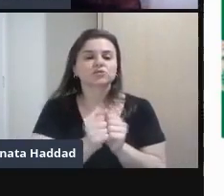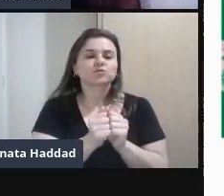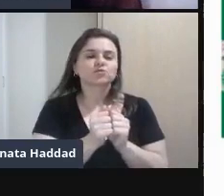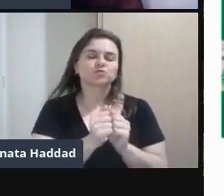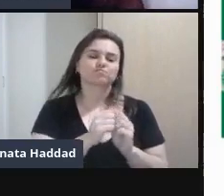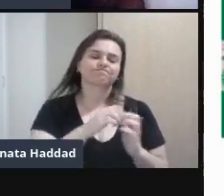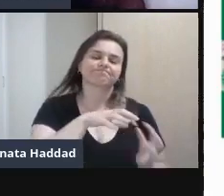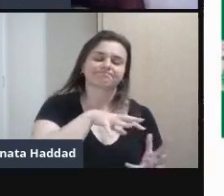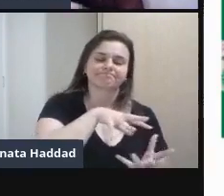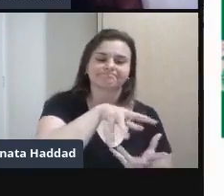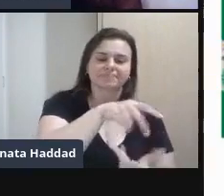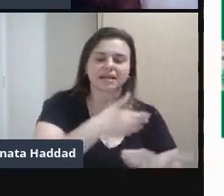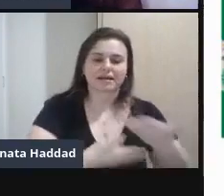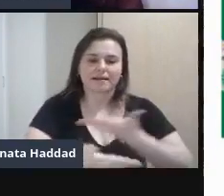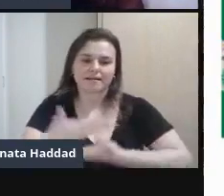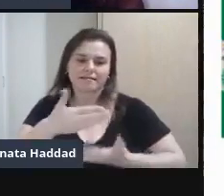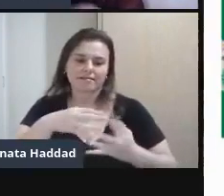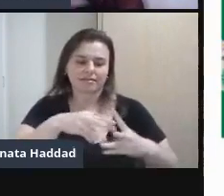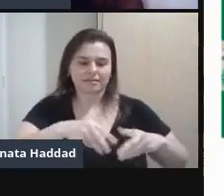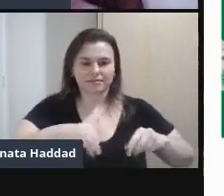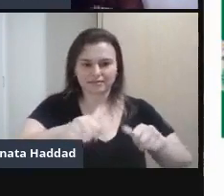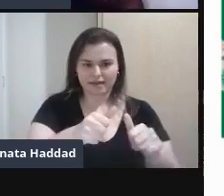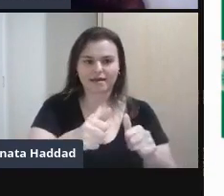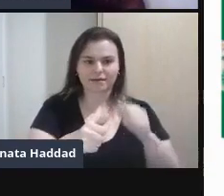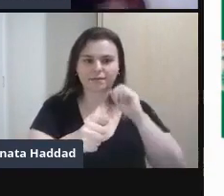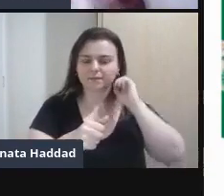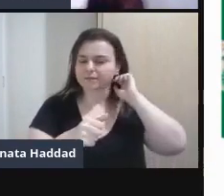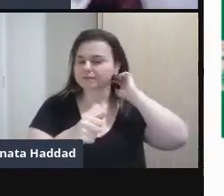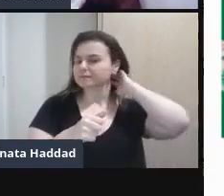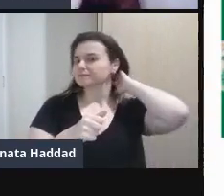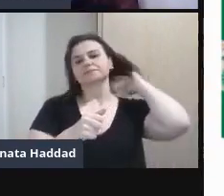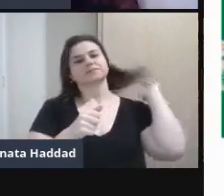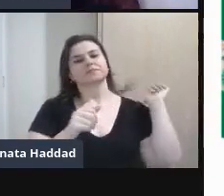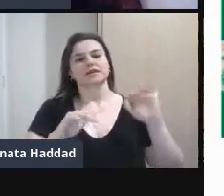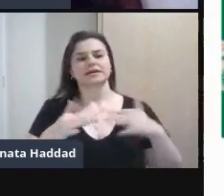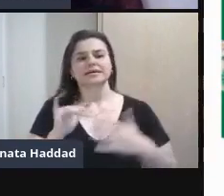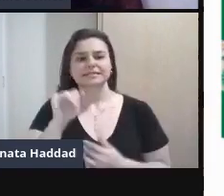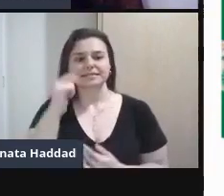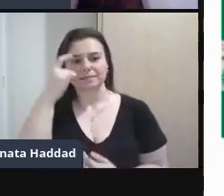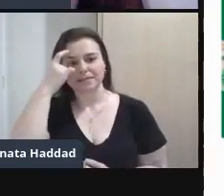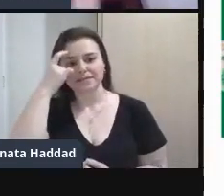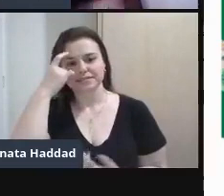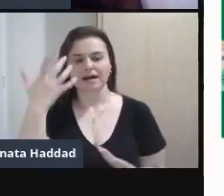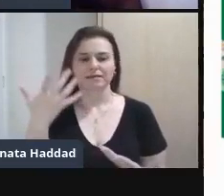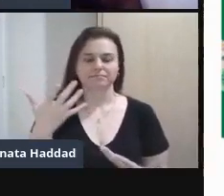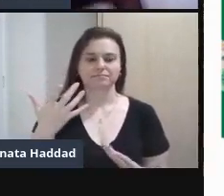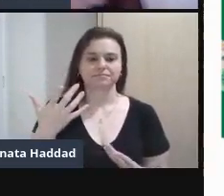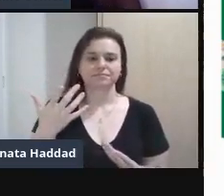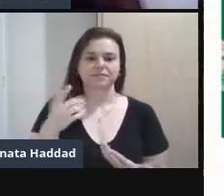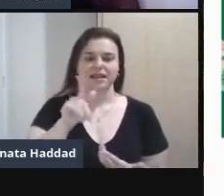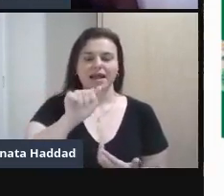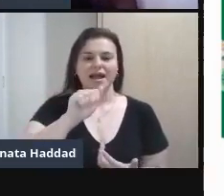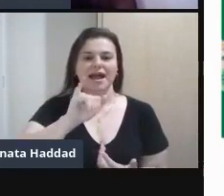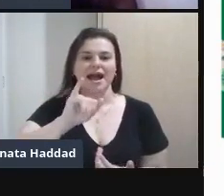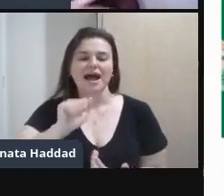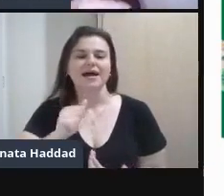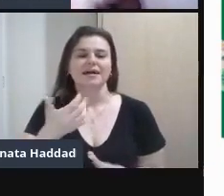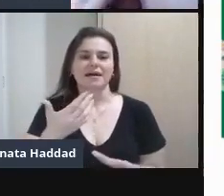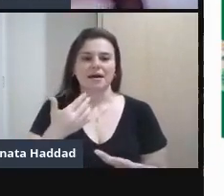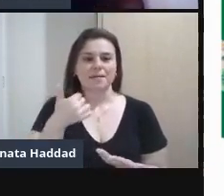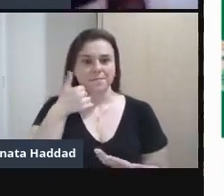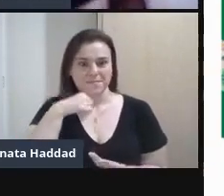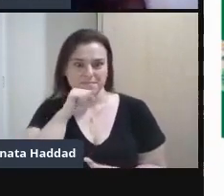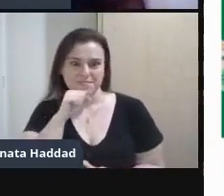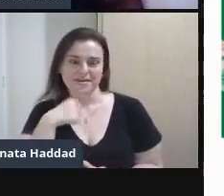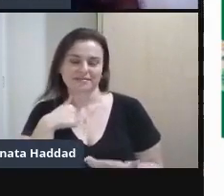pensar A terra Feminino Substantivo Feminino Se a gente pensar Gaia Que é a mãe terra Se a gente